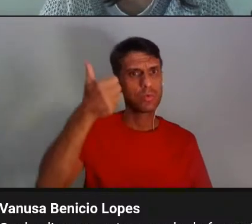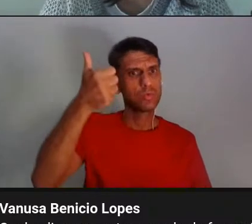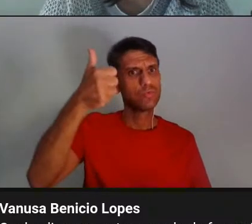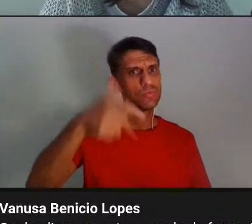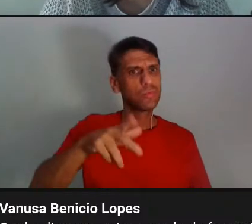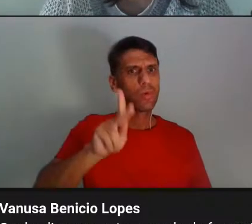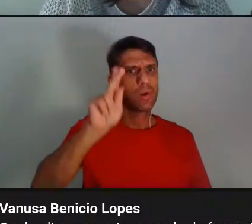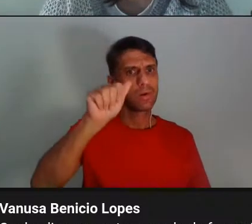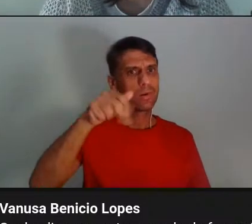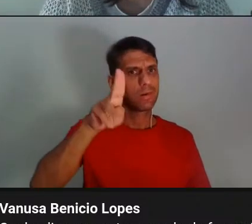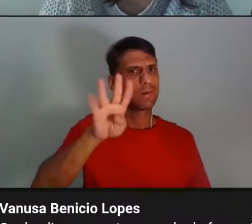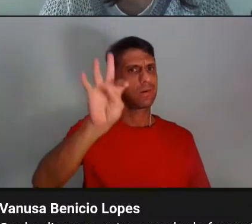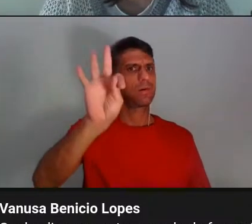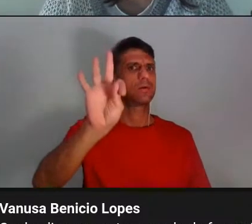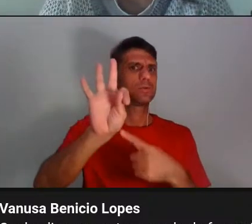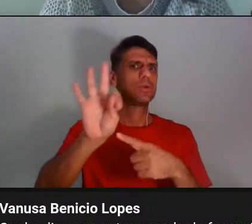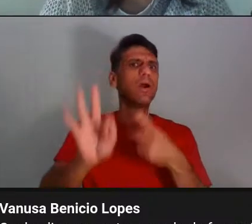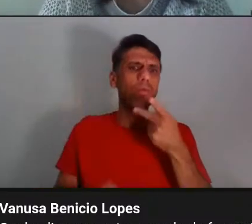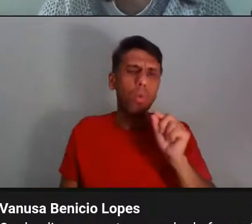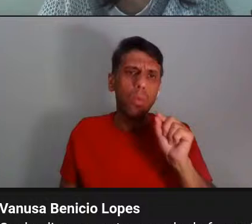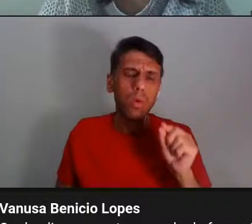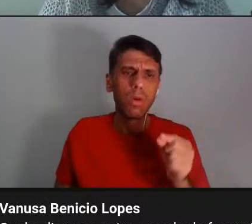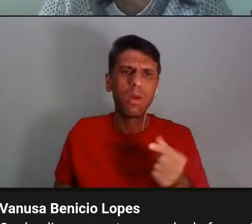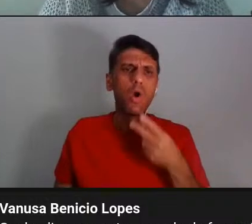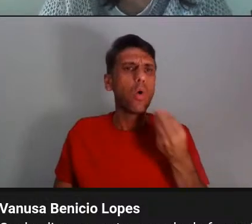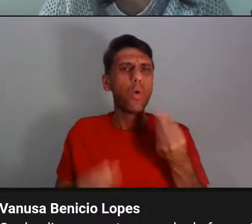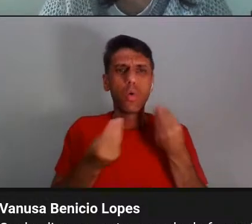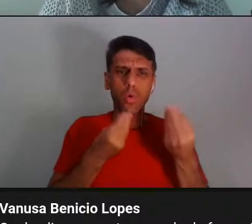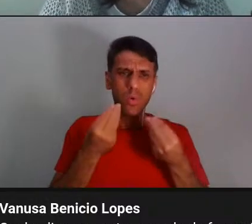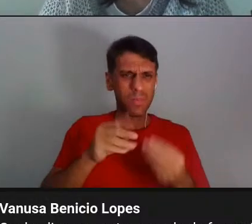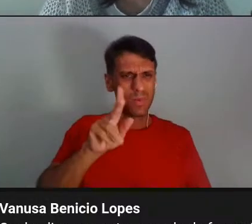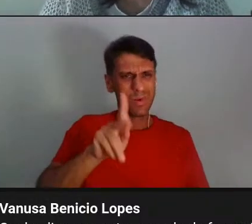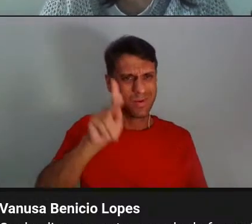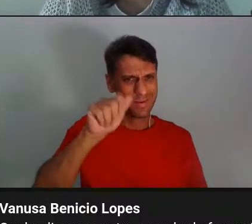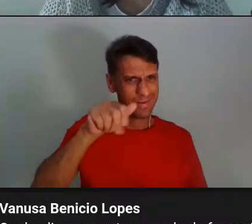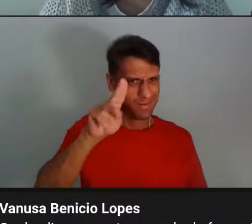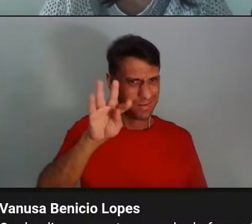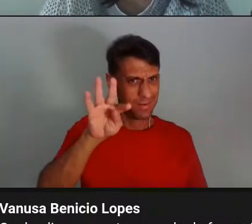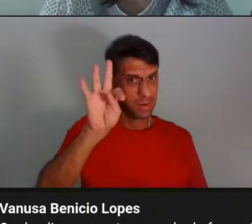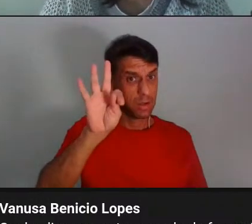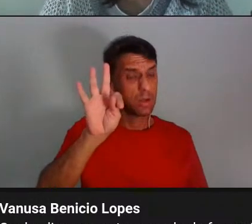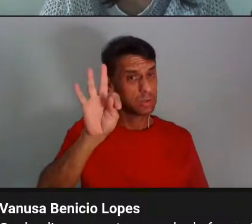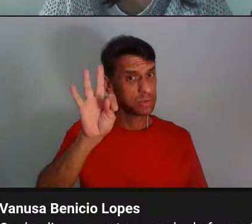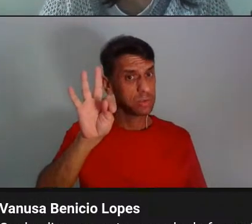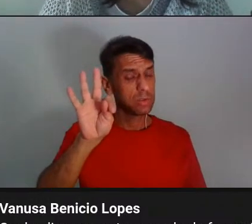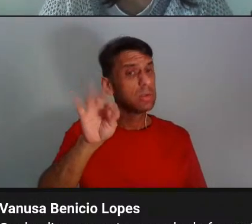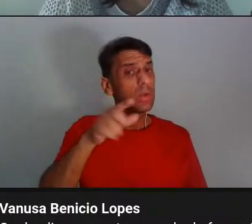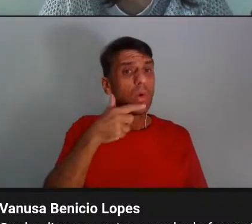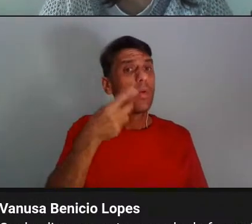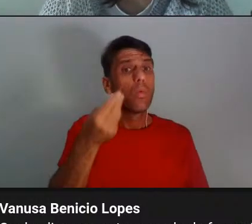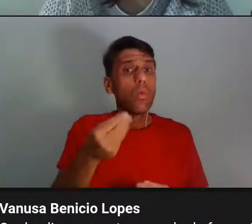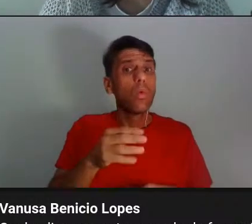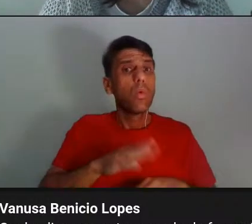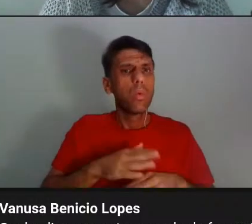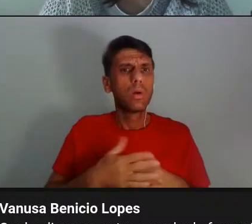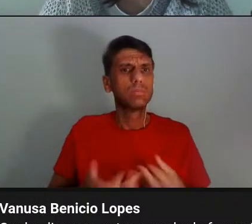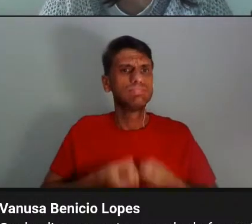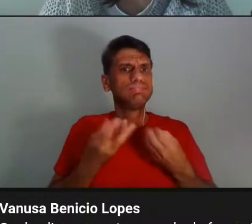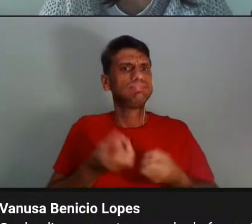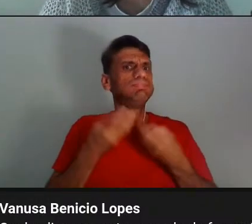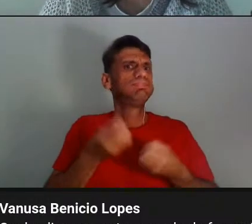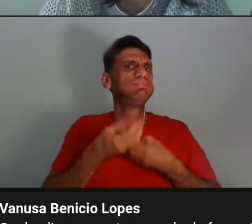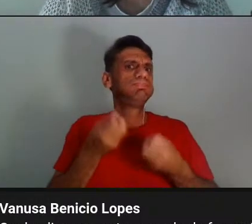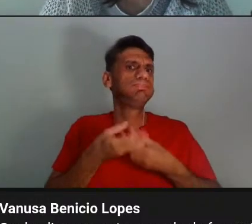pensando na questão dos conceitos, né, como Kant diz que, na verdade, você acaba produzindo, né, você,